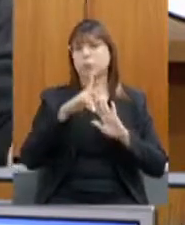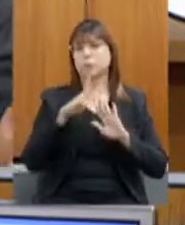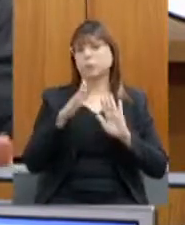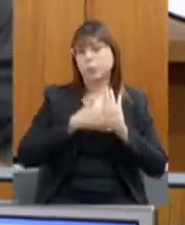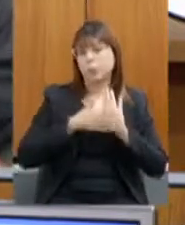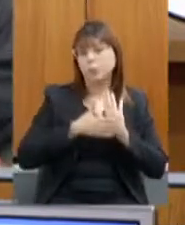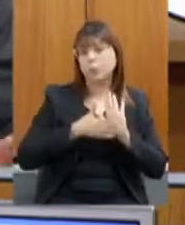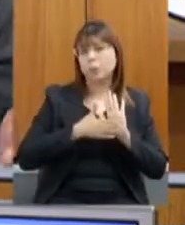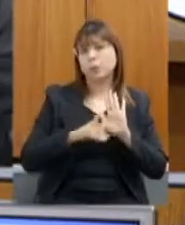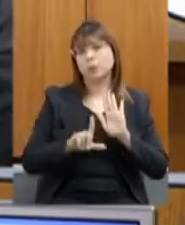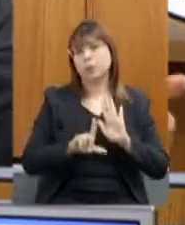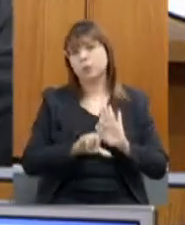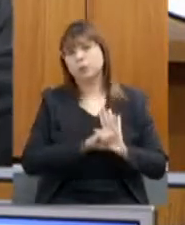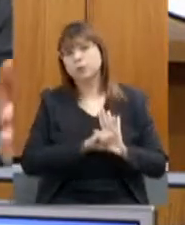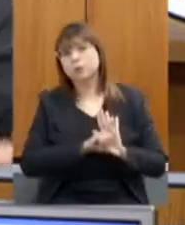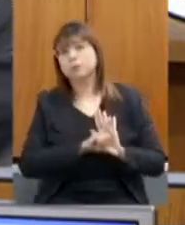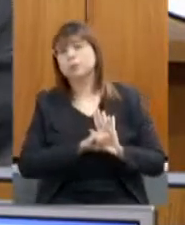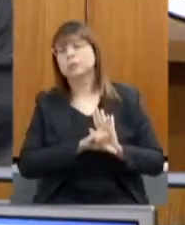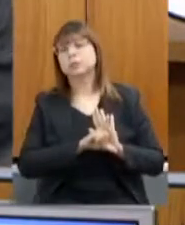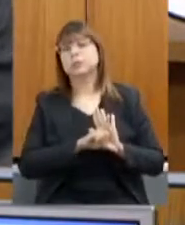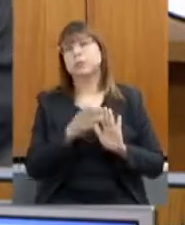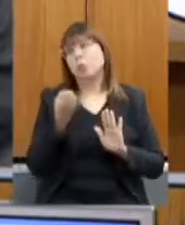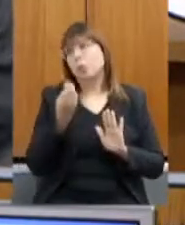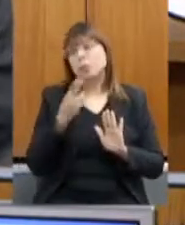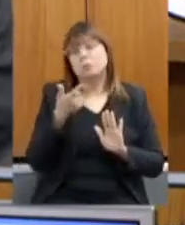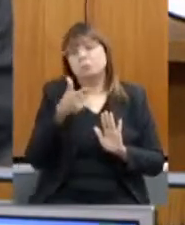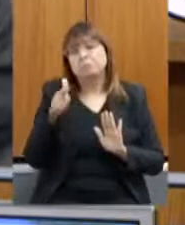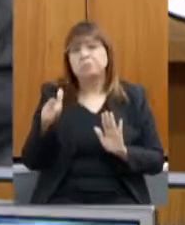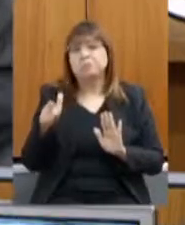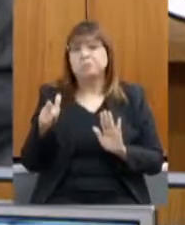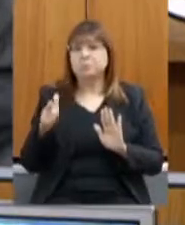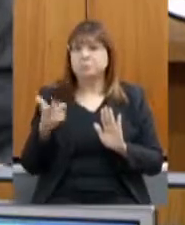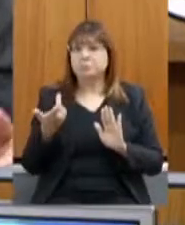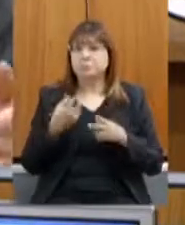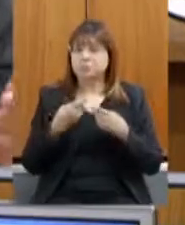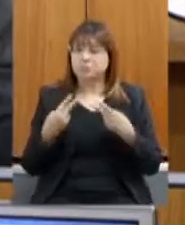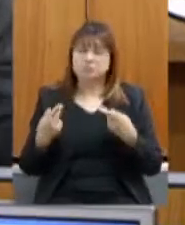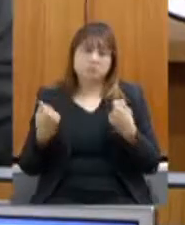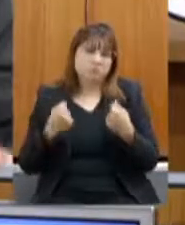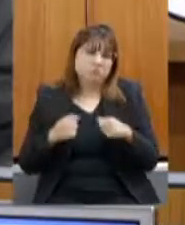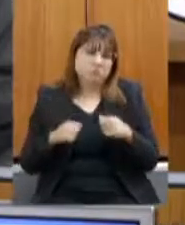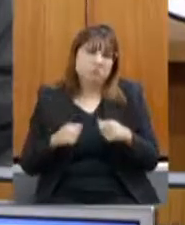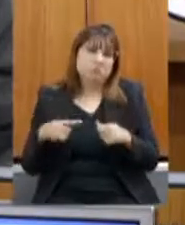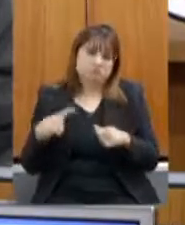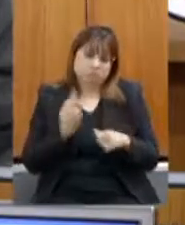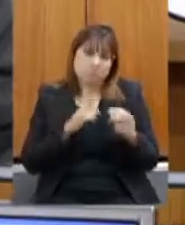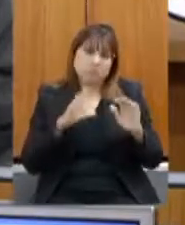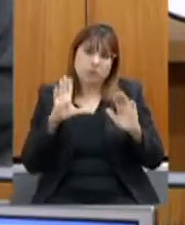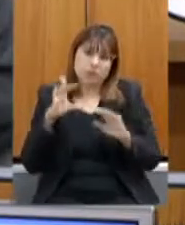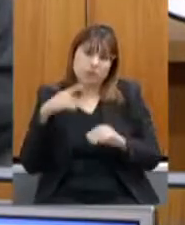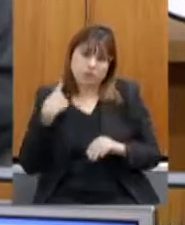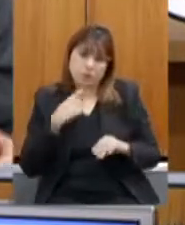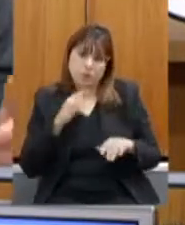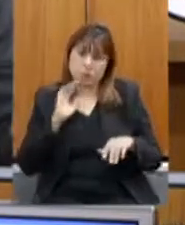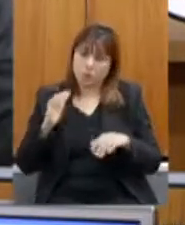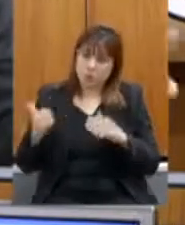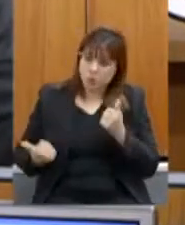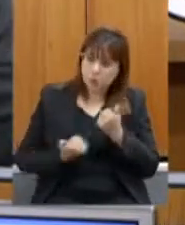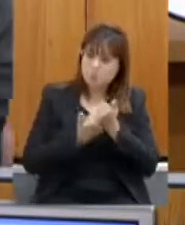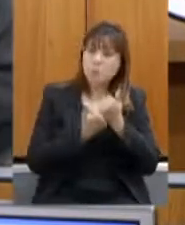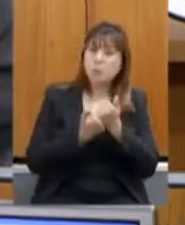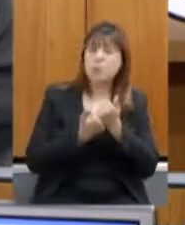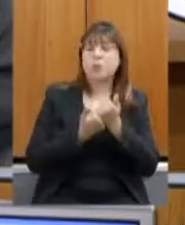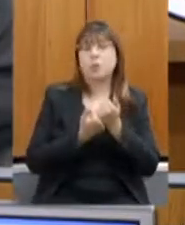que demandam uma atenção maior por parte de todos nós deputados ou as que